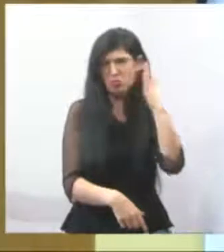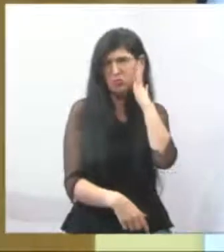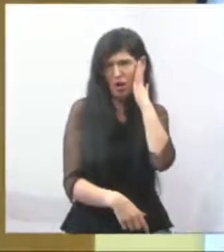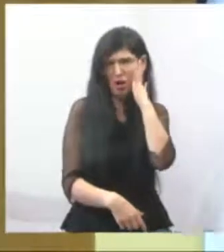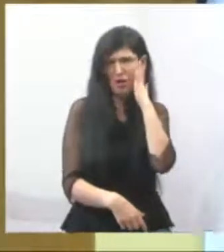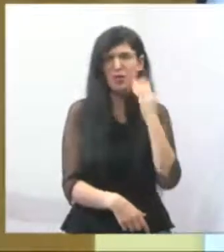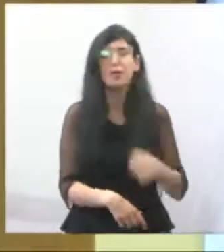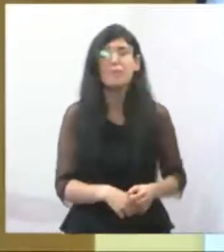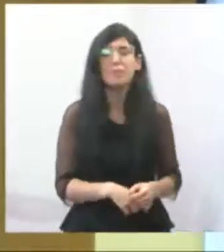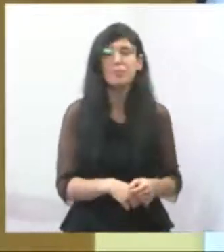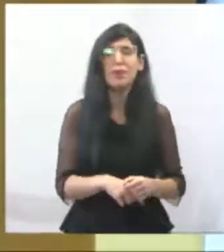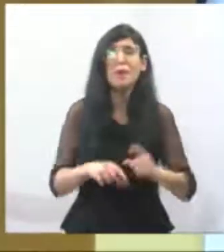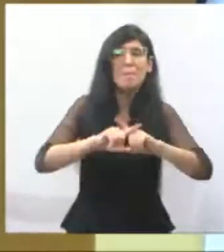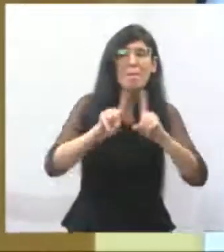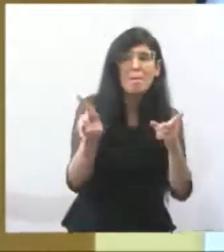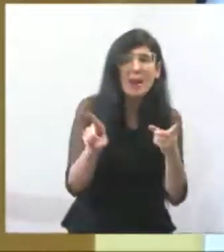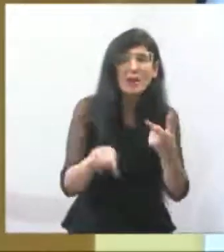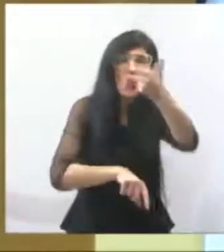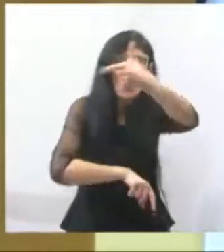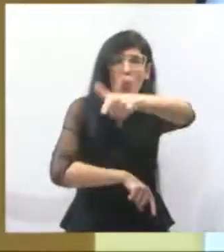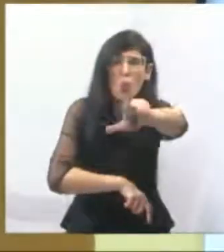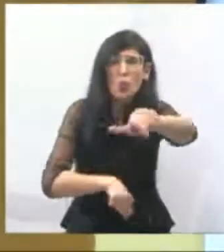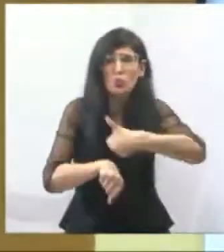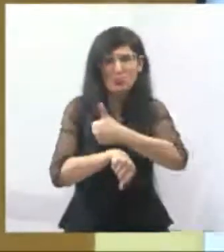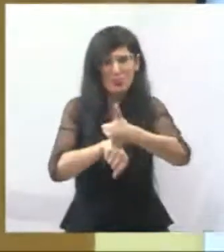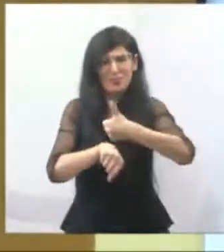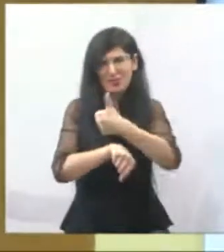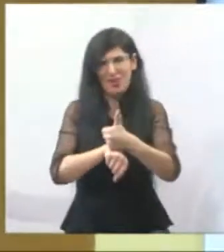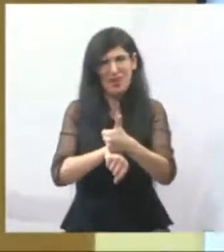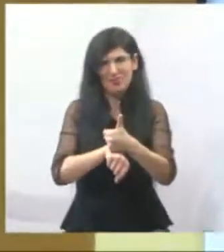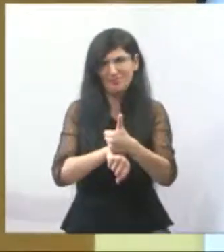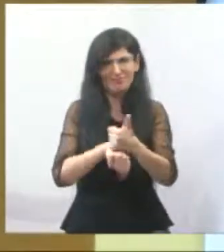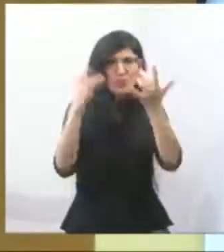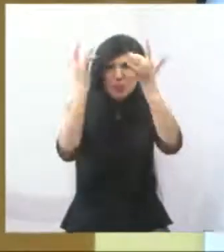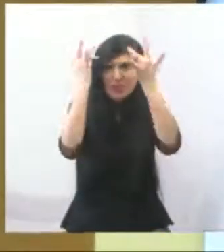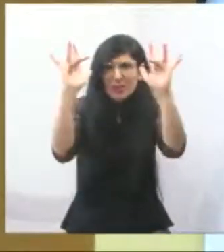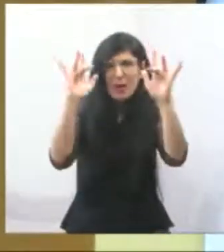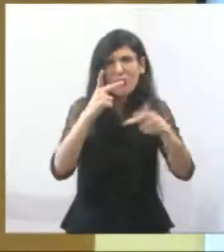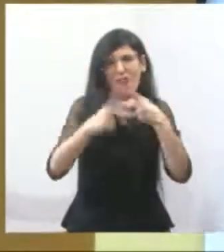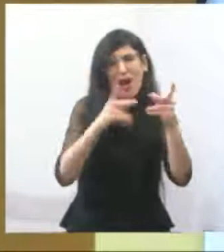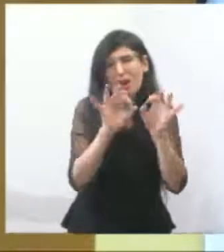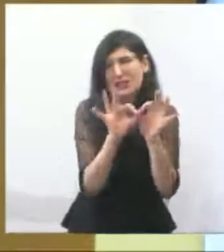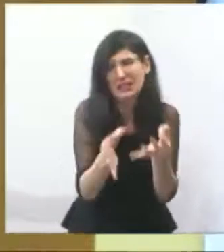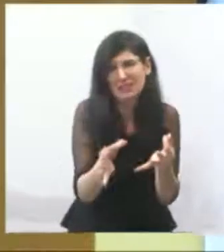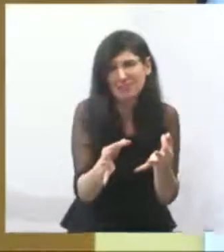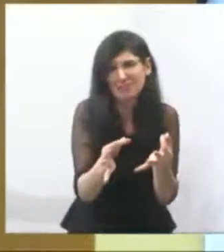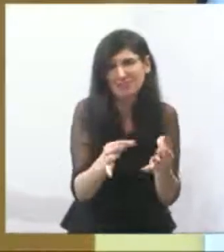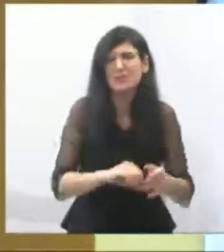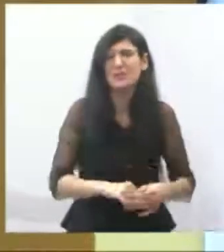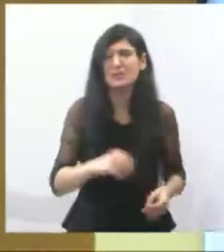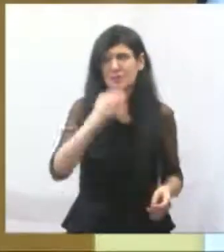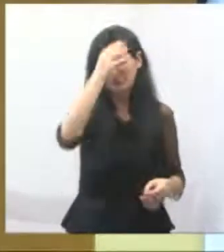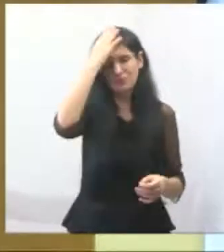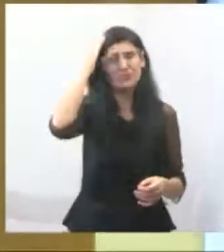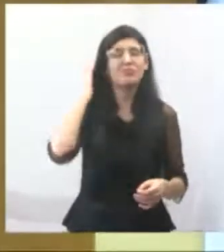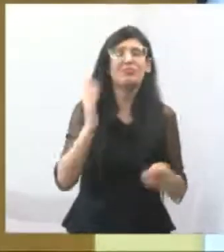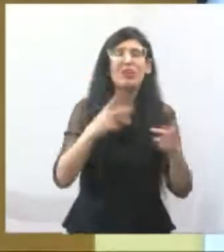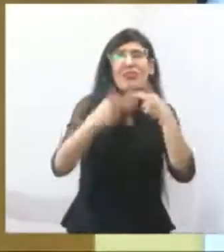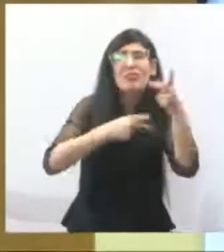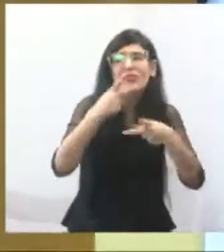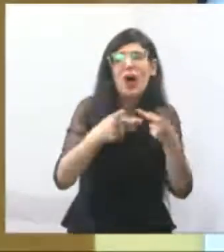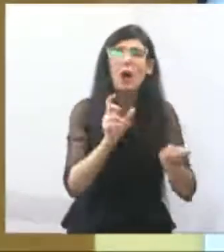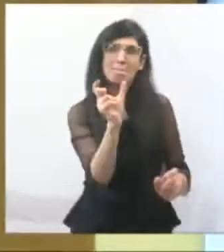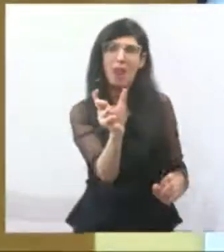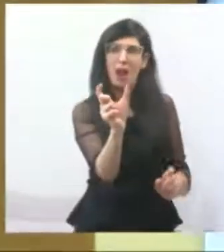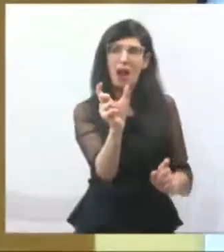pares, meus colegas profissionais têm esse linguajar. E aí é importante sim, eu acho, tem um